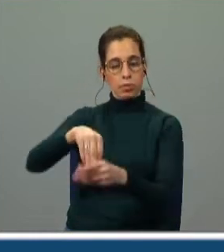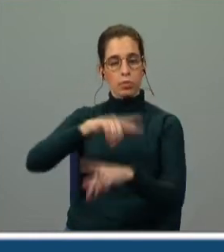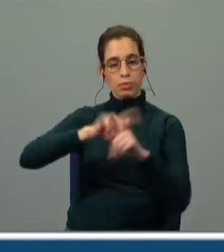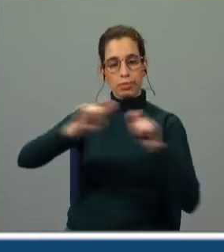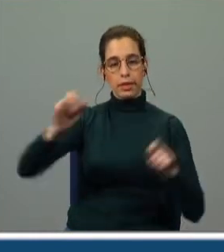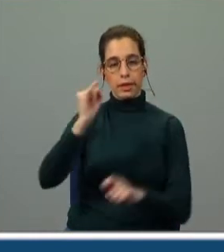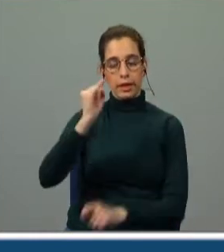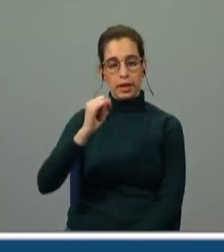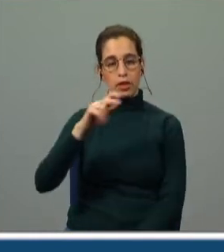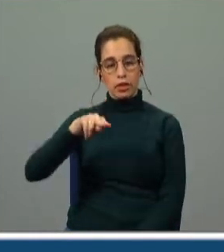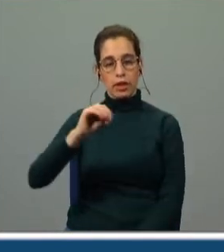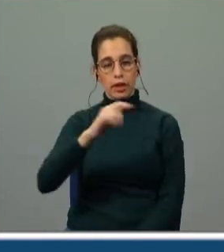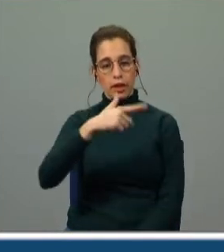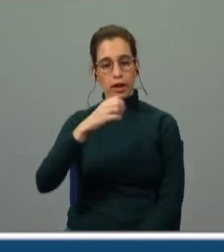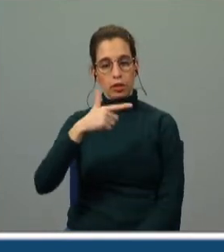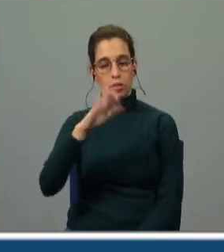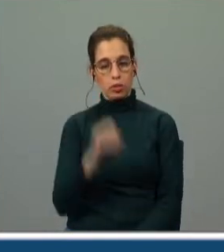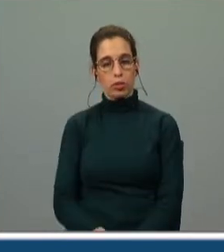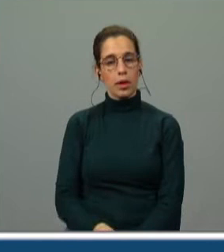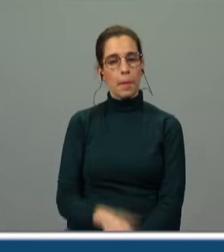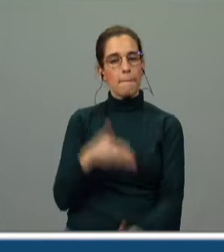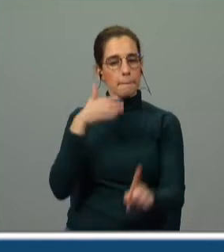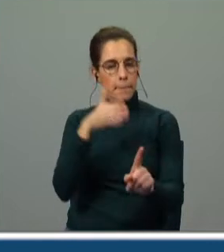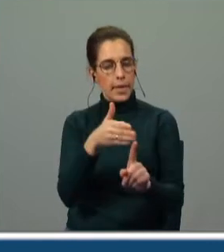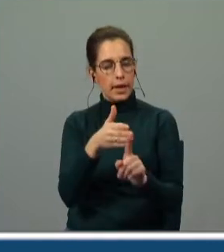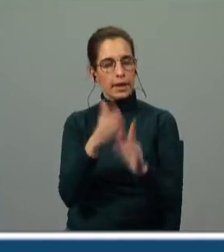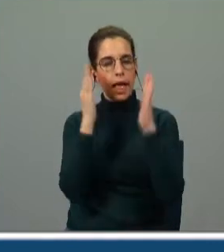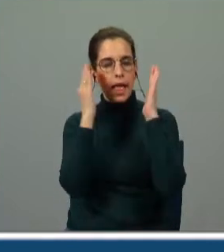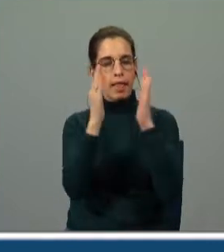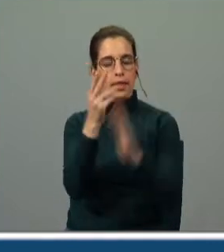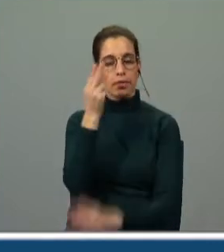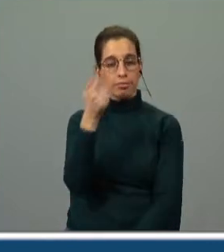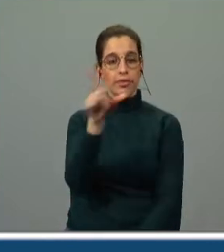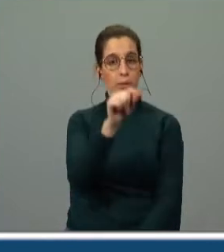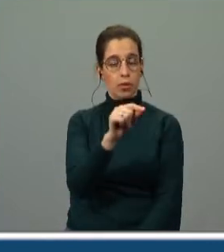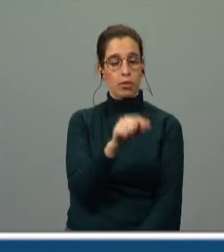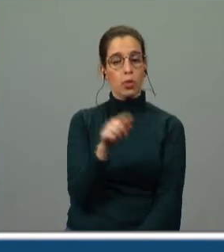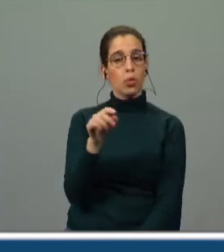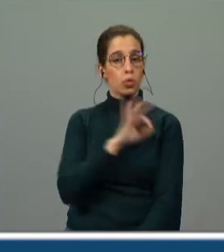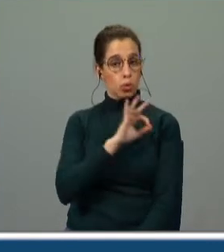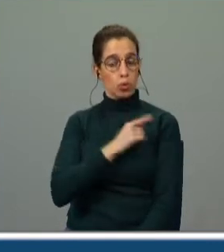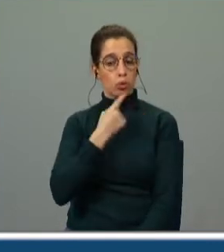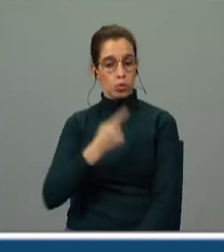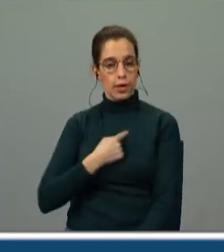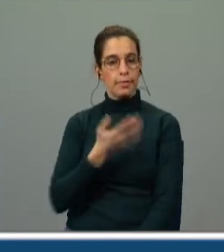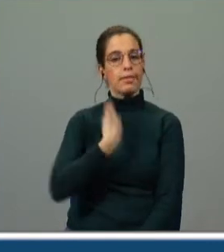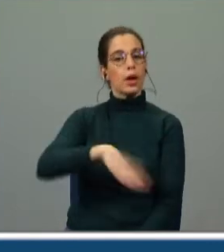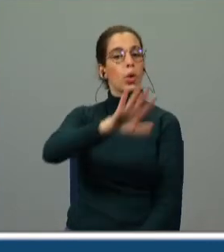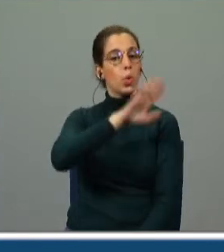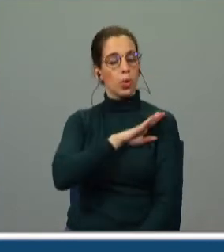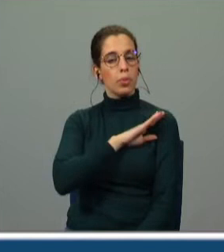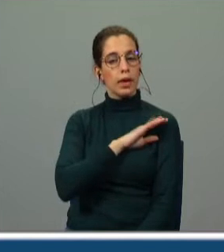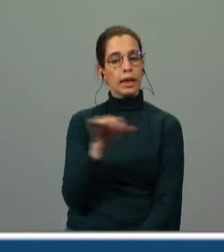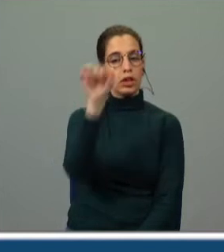de Castro, que merece particular atenção de Camões. Foi isso também que José Hermano de Saraiva nos disse. Em Coimbra, em